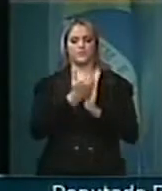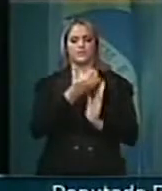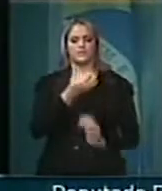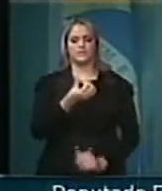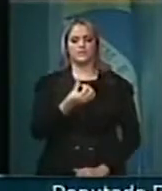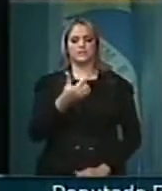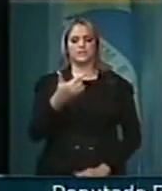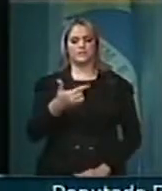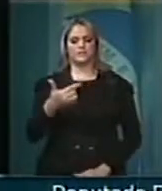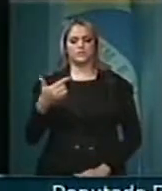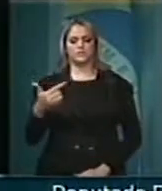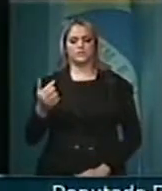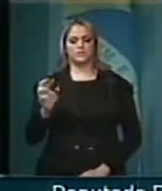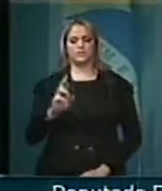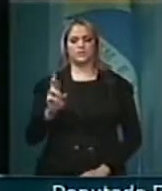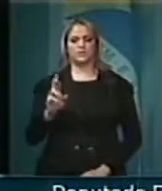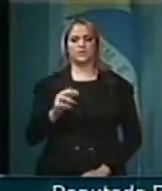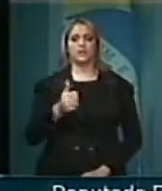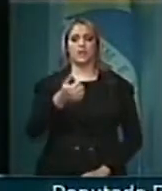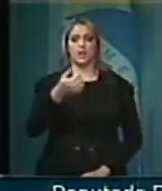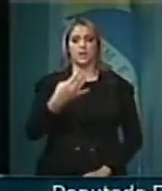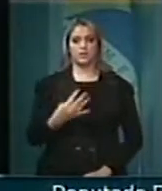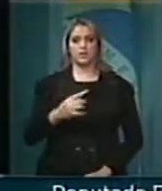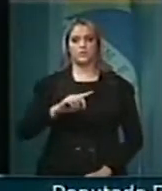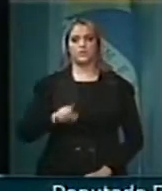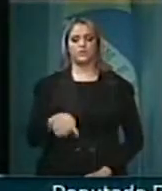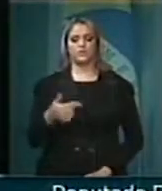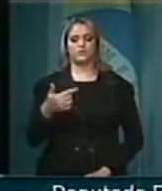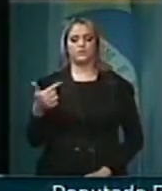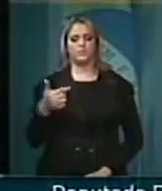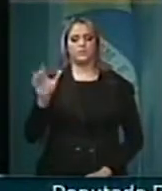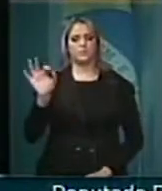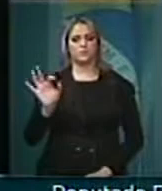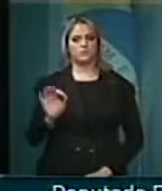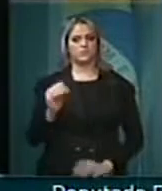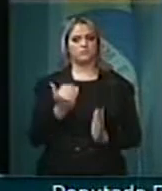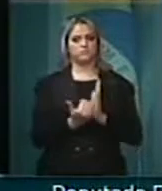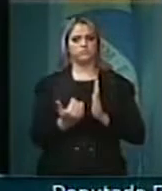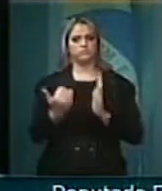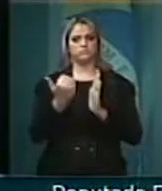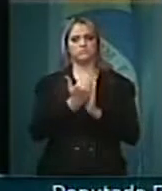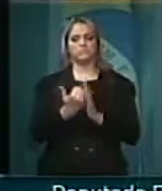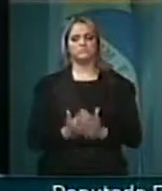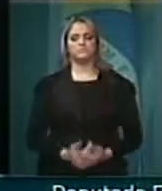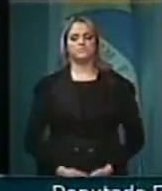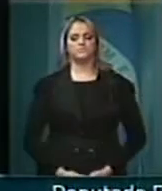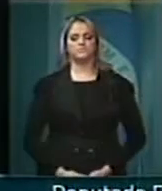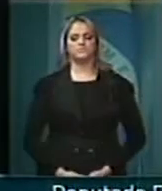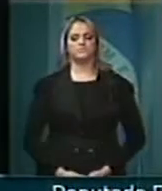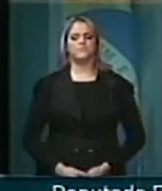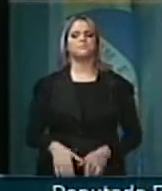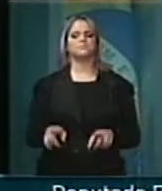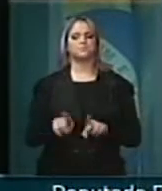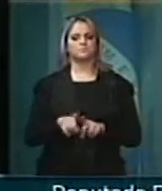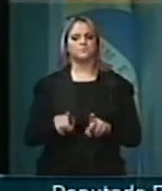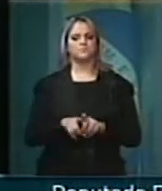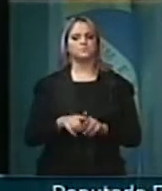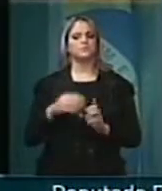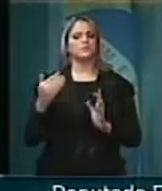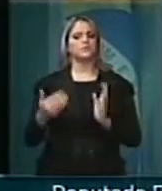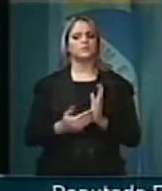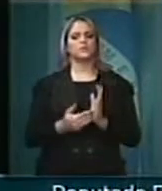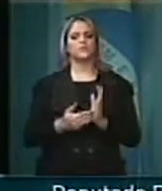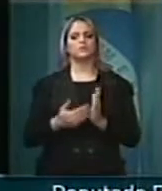,00, no reajuste de 14,26%. E também o reajuste dos benefícios da